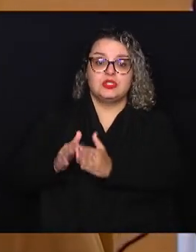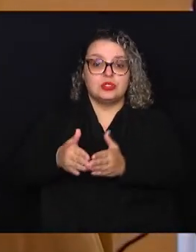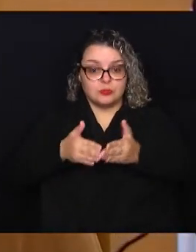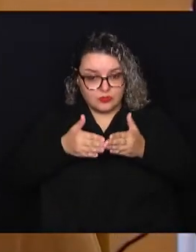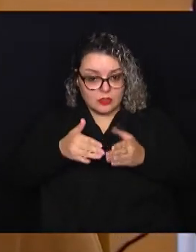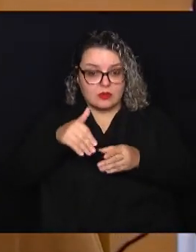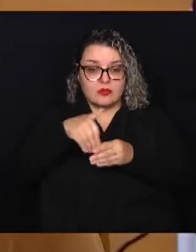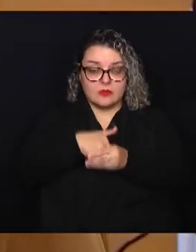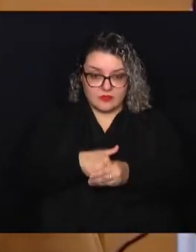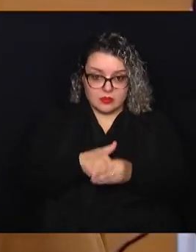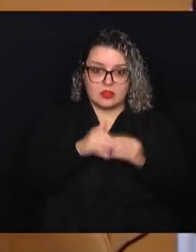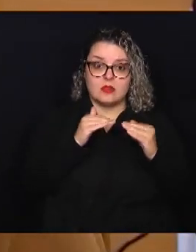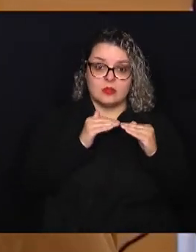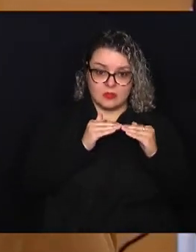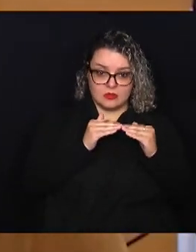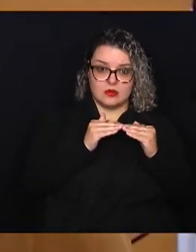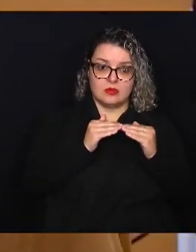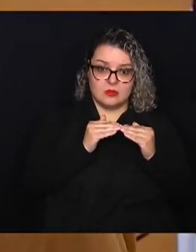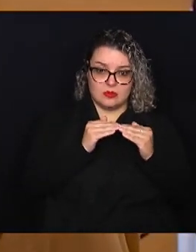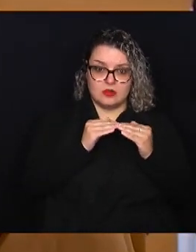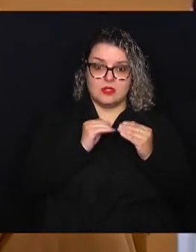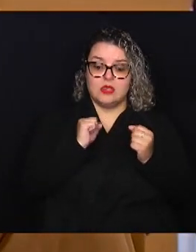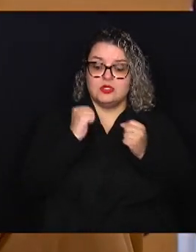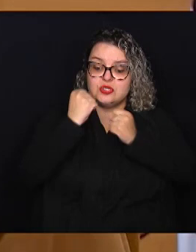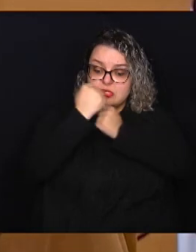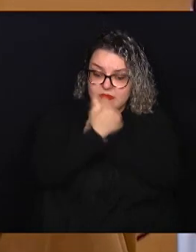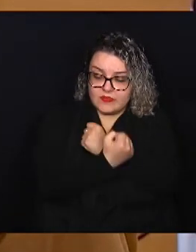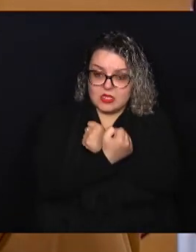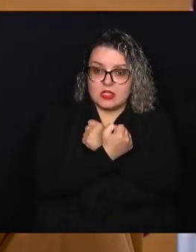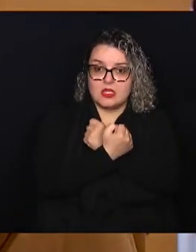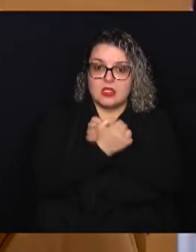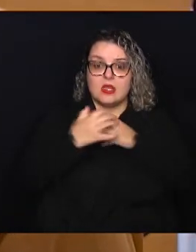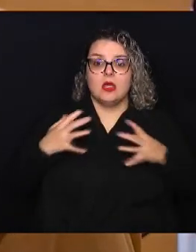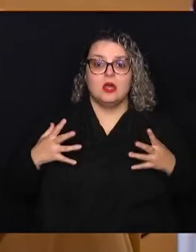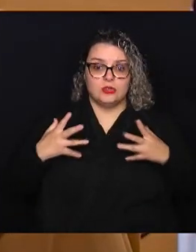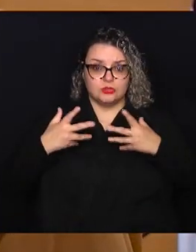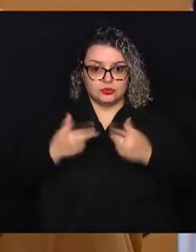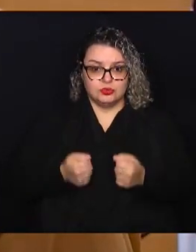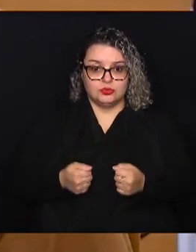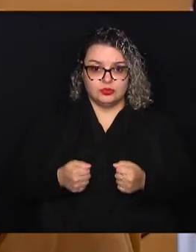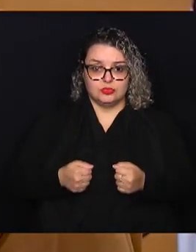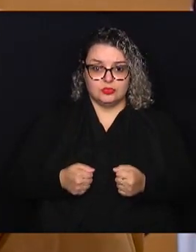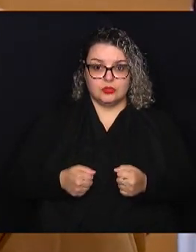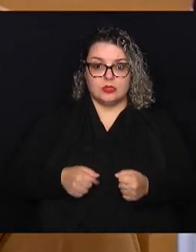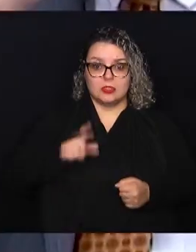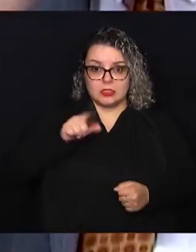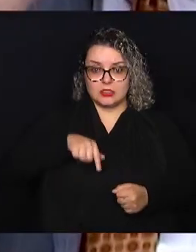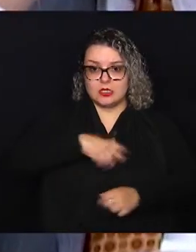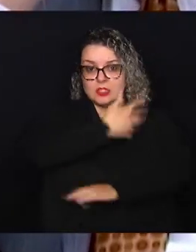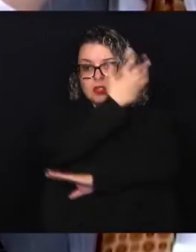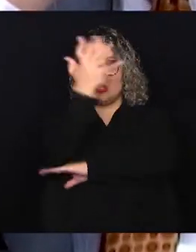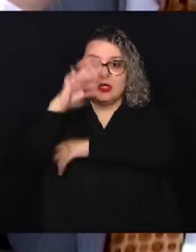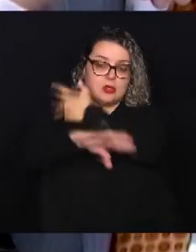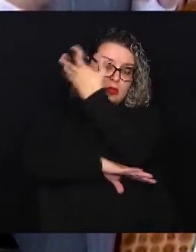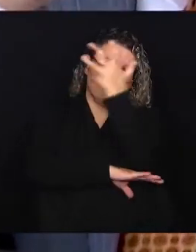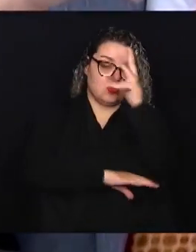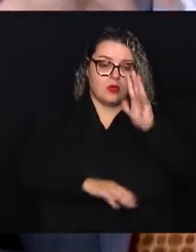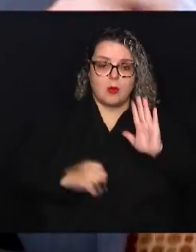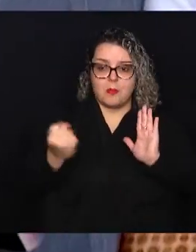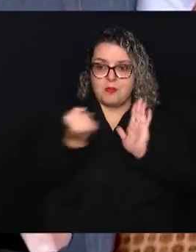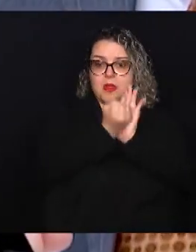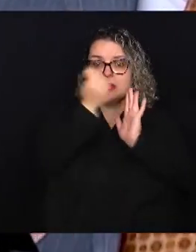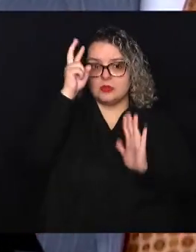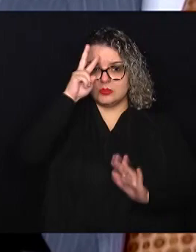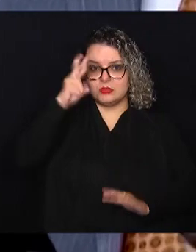votem a favor de defender aquilo que é um patrimônio da cidade. O presidente da Frente